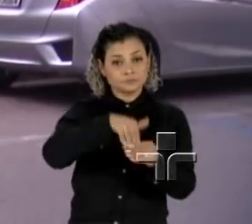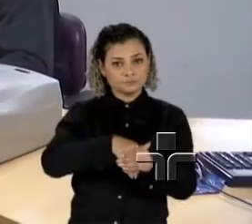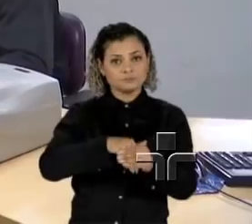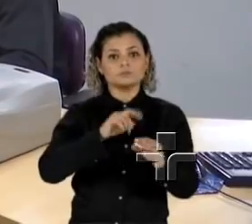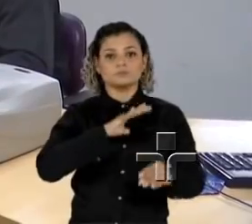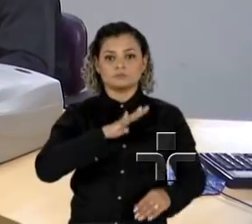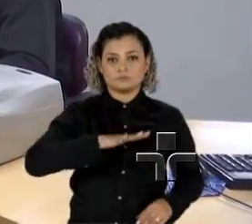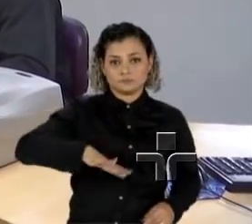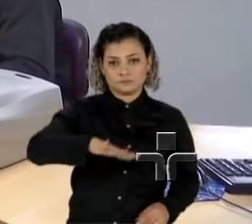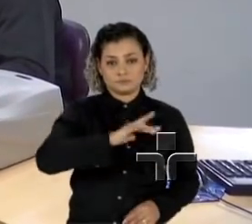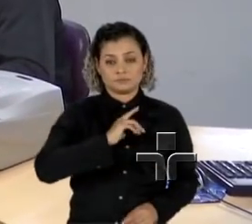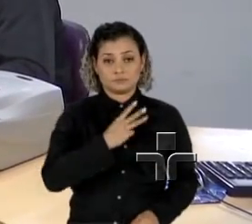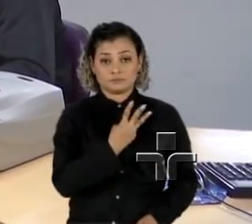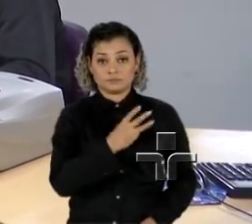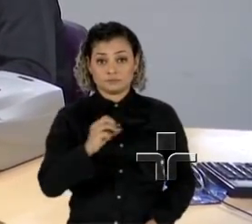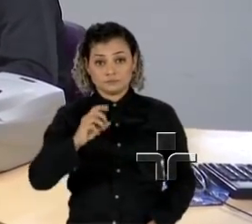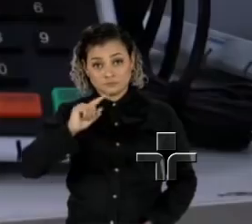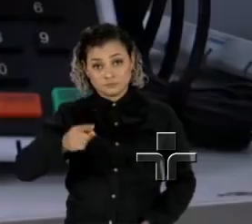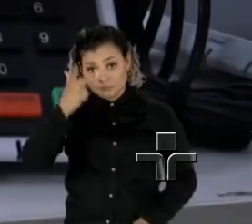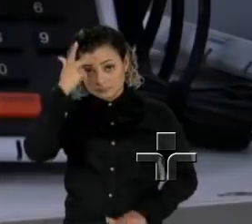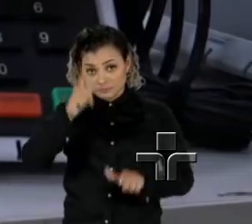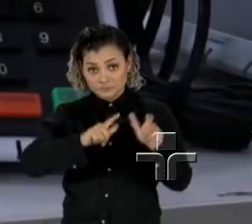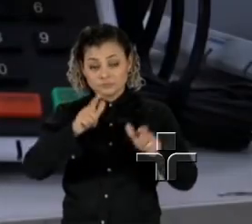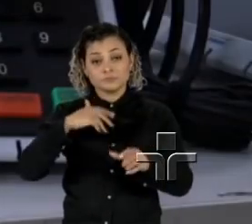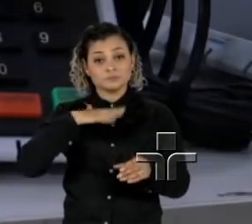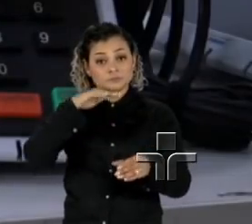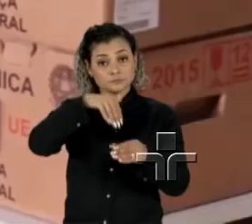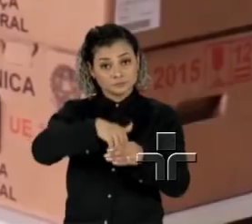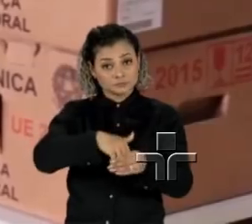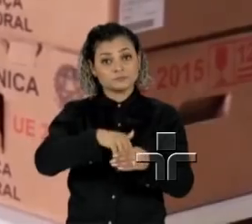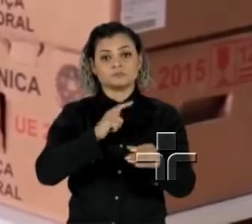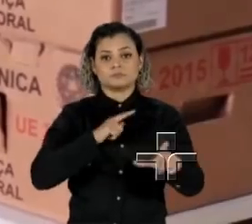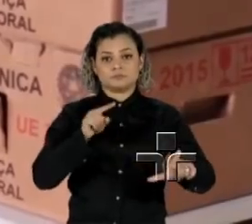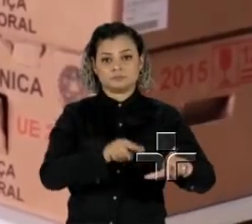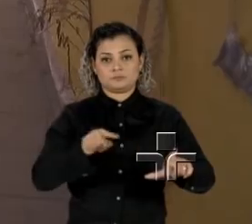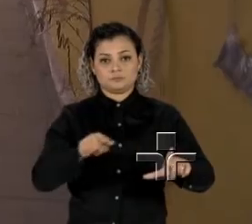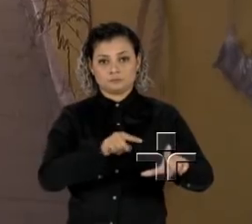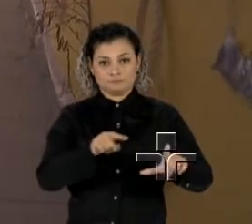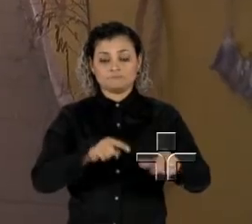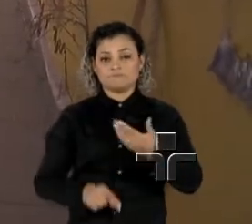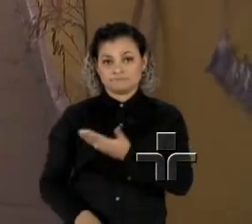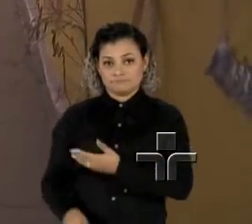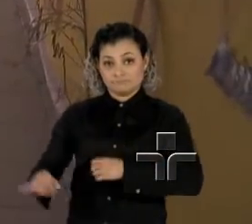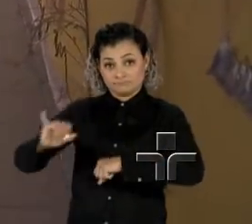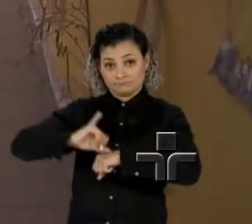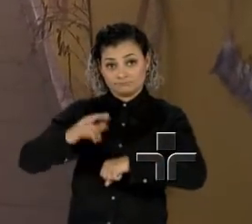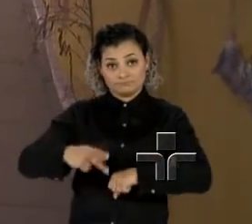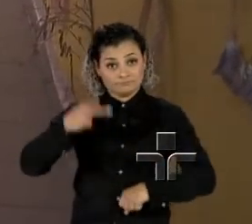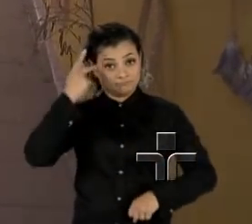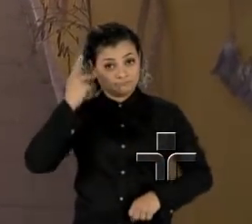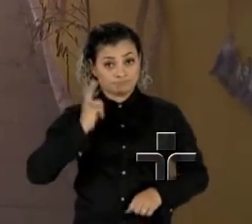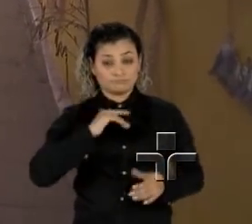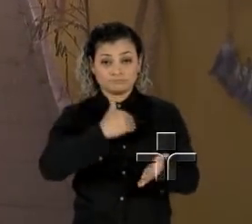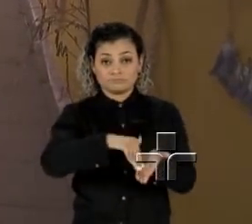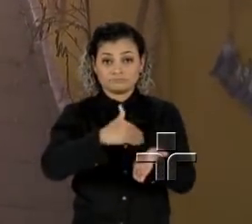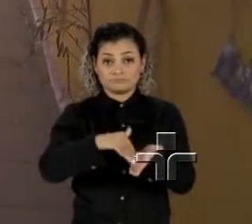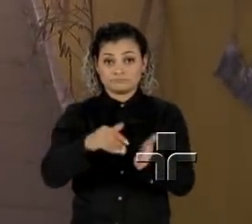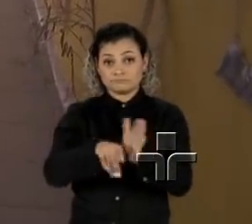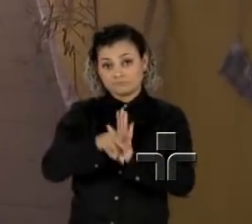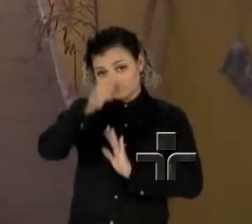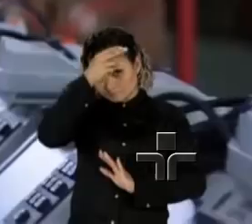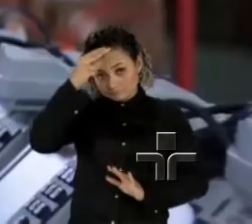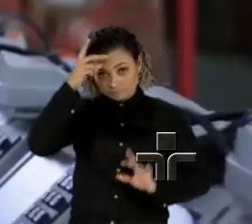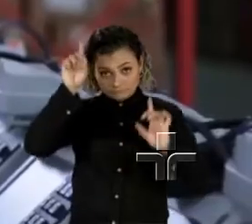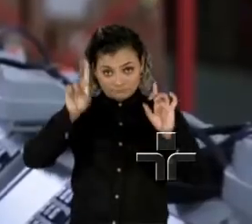nas cidades com mais de 300 mil habitantes foi realizada com urnas eletrônicas. Na capital paulista, a Secretaria Municipal de